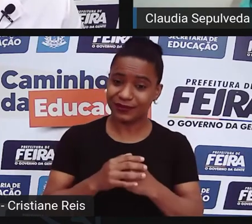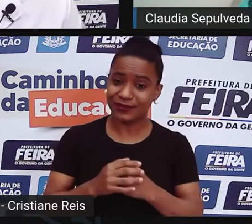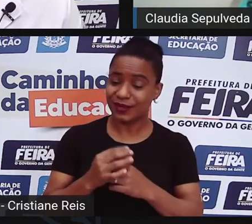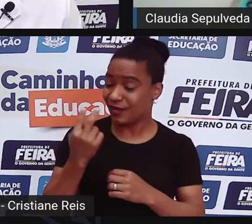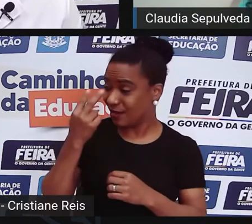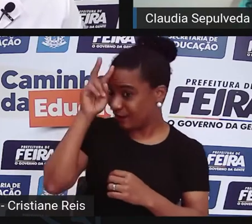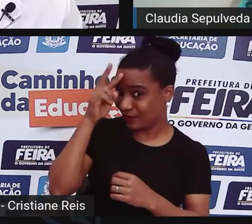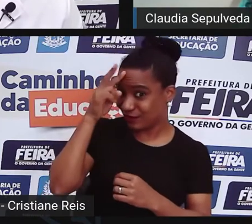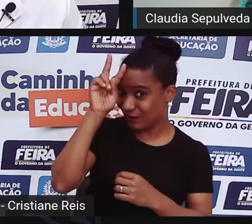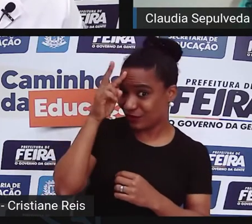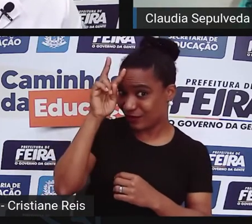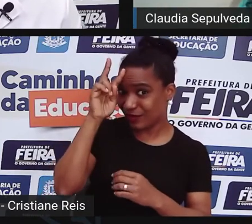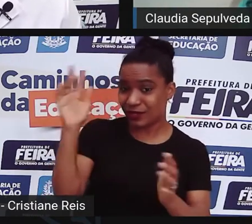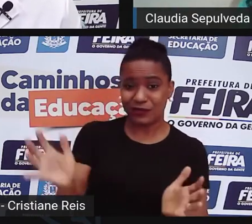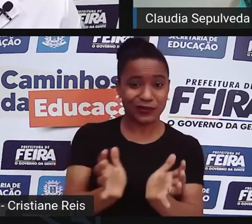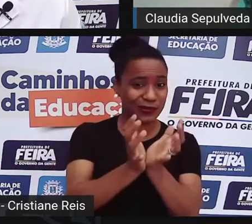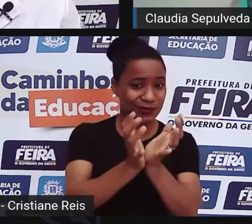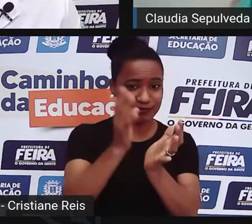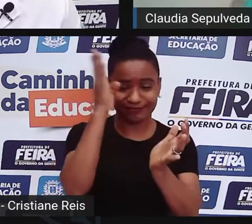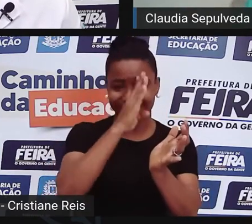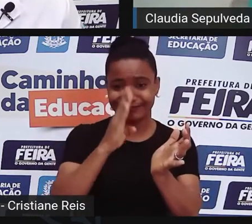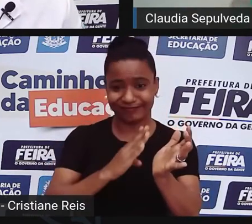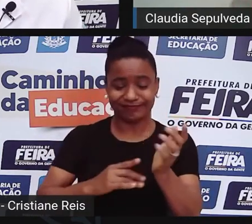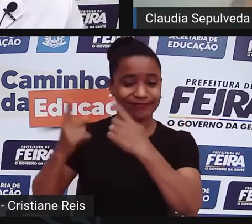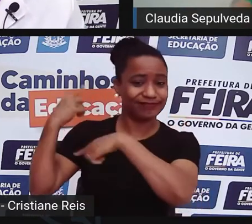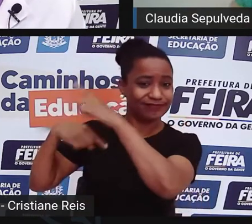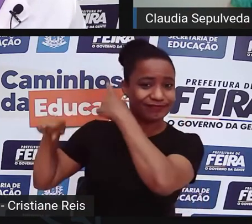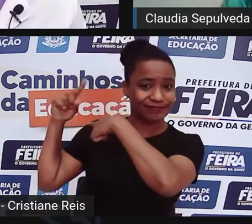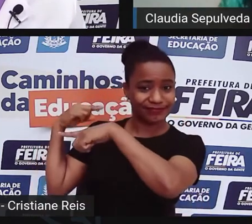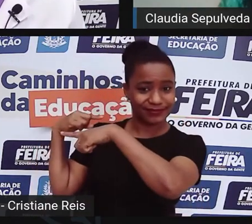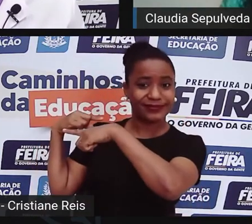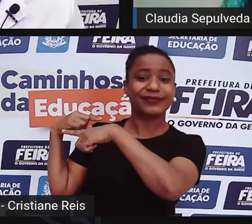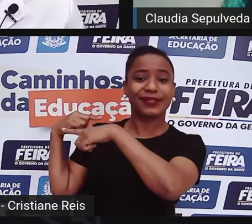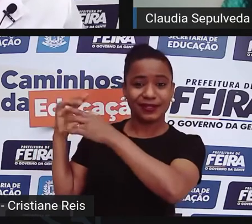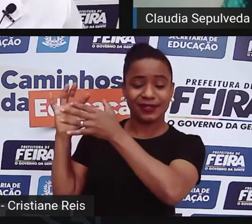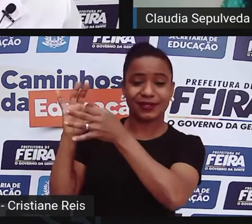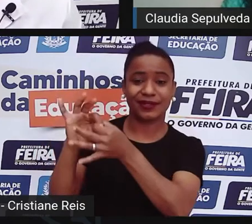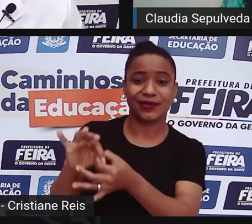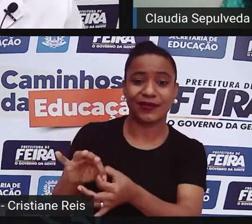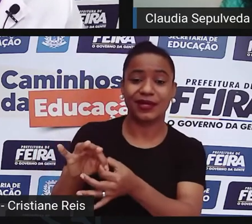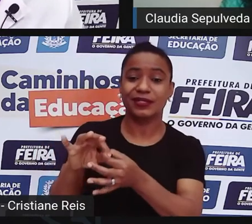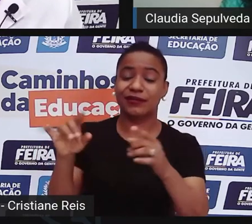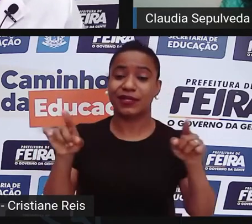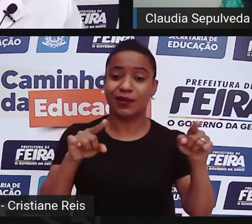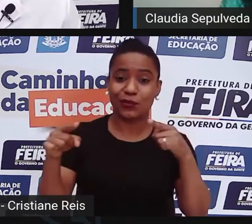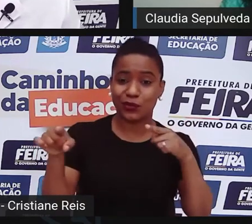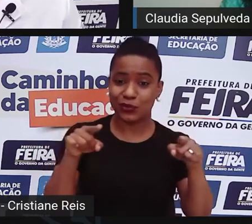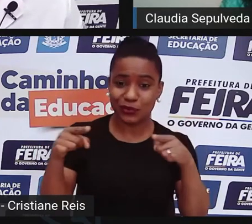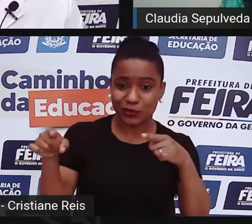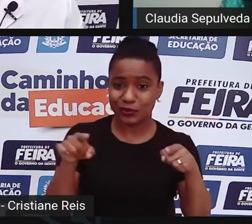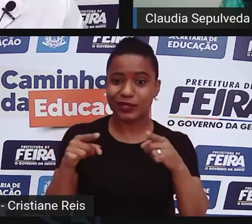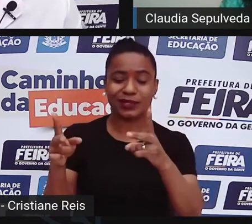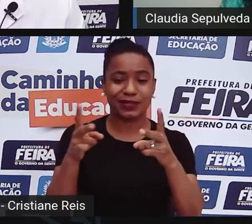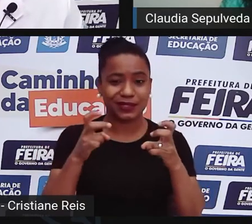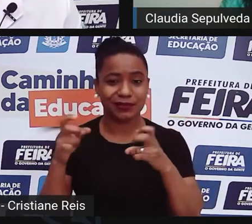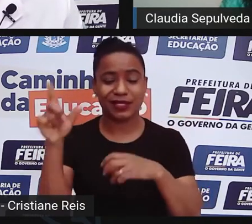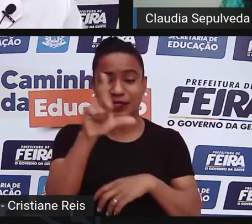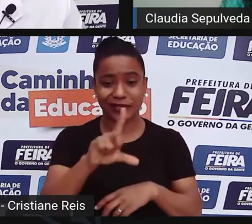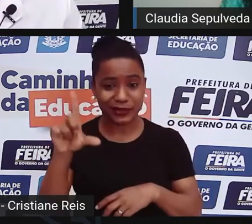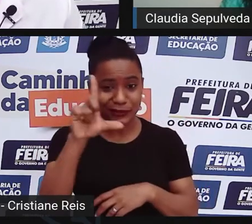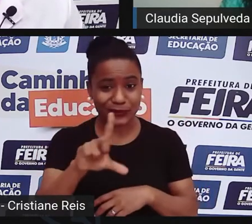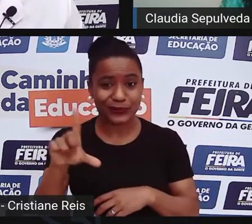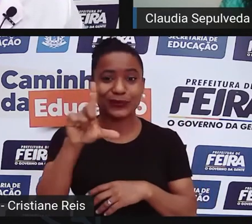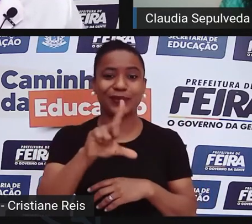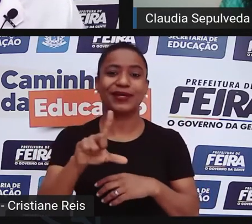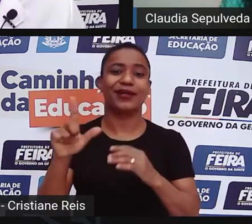um povo, isso acaba entrando na literatura, na música, de que forma que isso acaba se tornando parte da